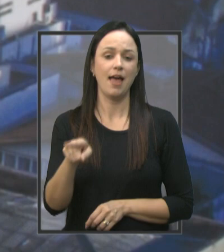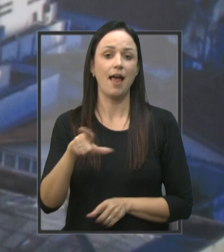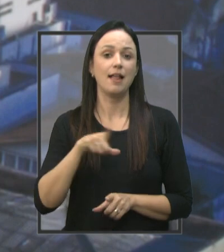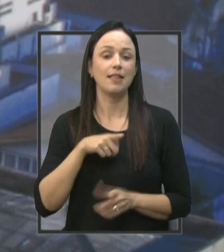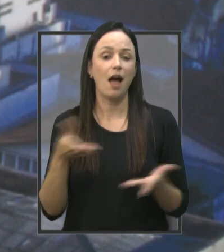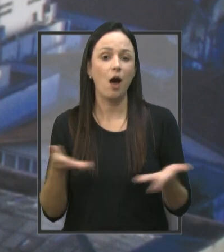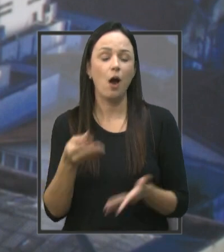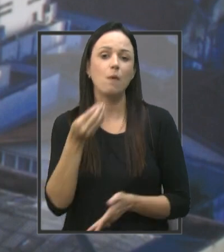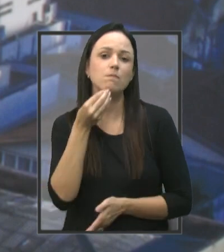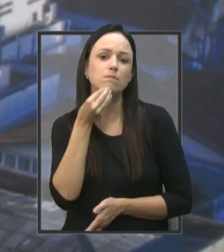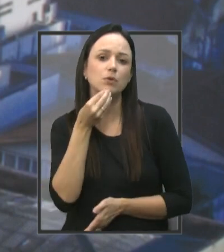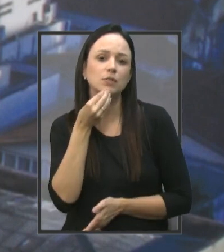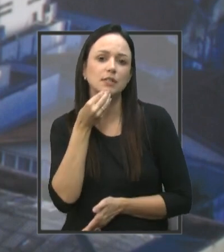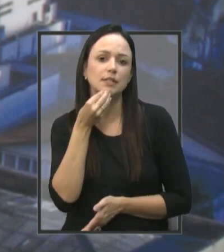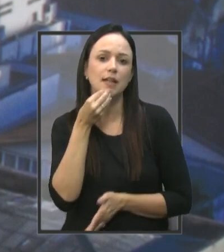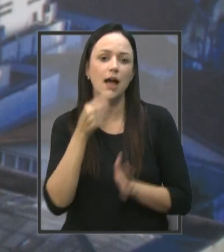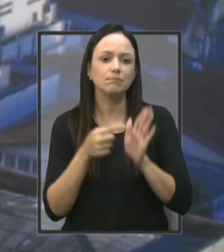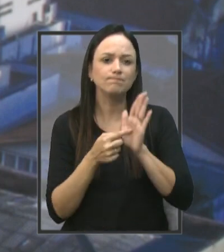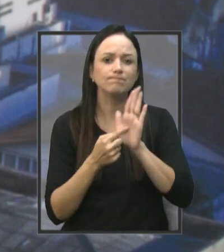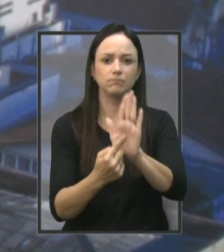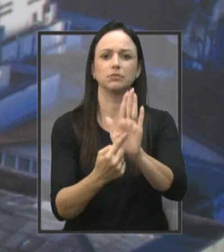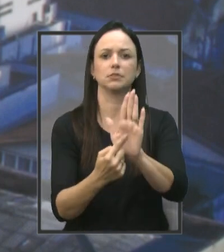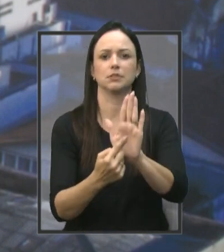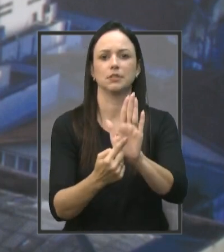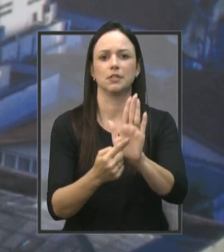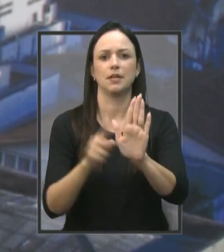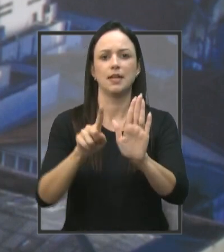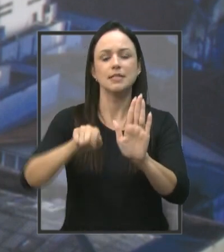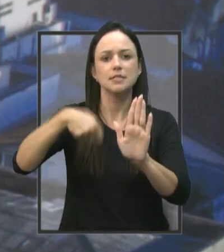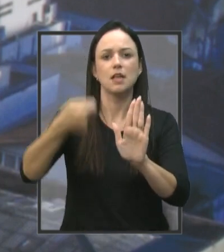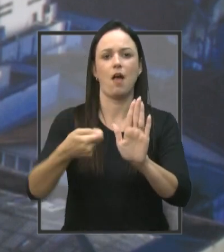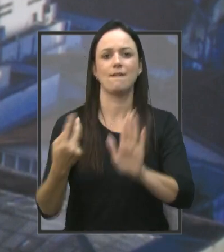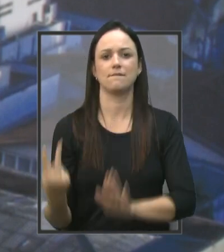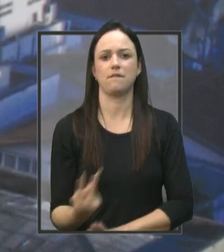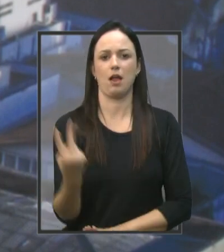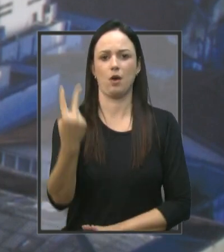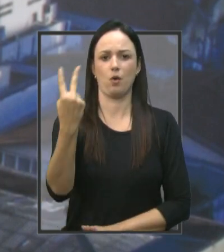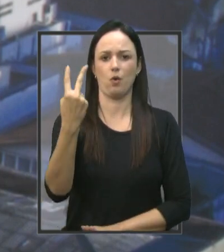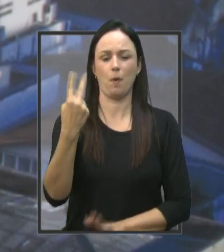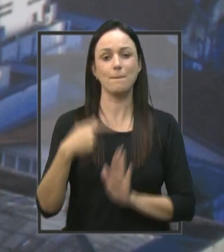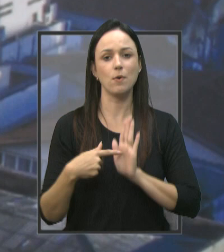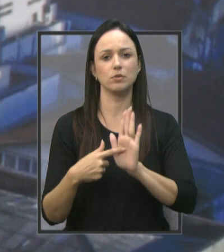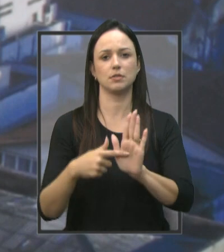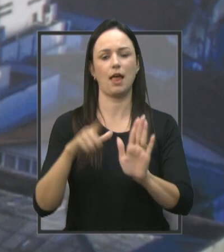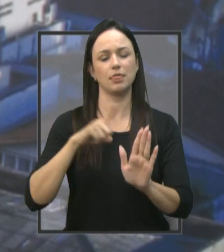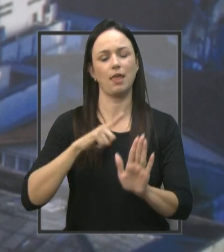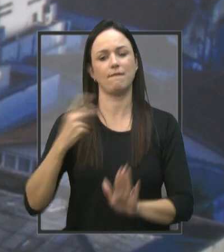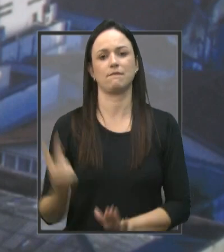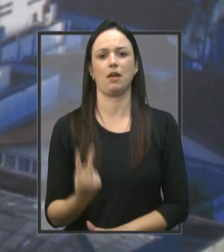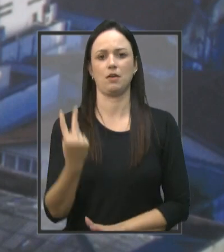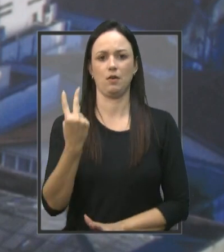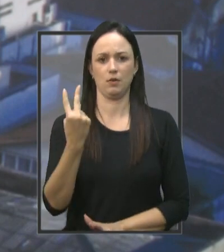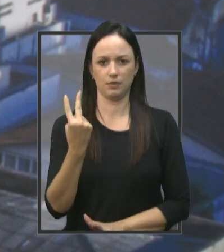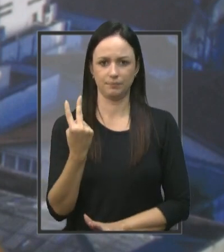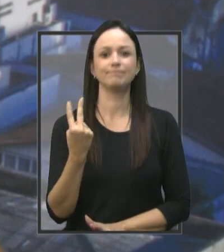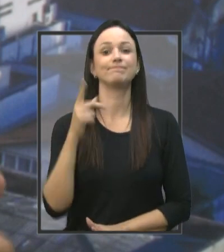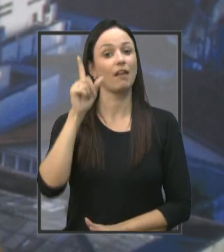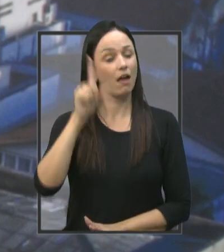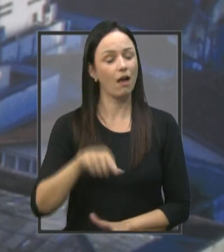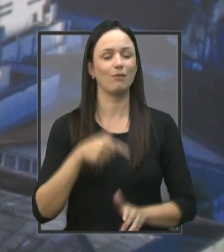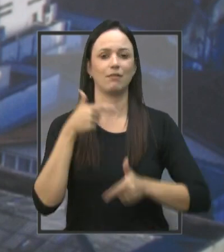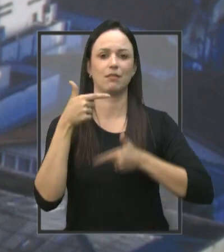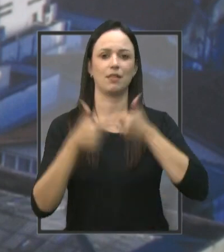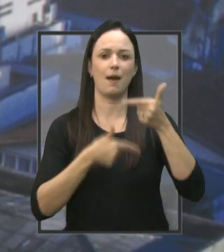De aparecer De dar o seu valor De mostrar O seu valor Então É um trabalho Que a